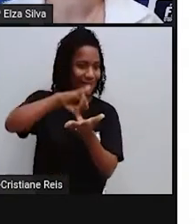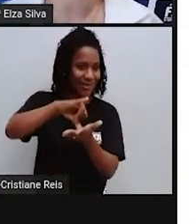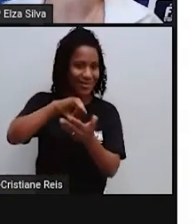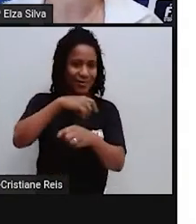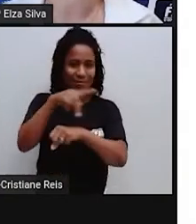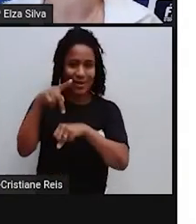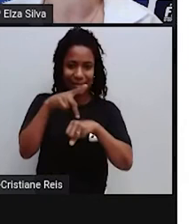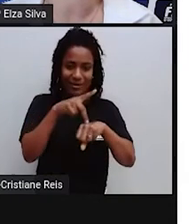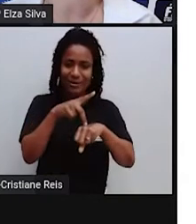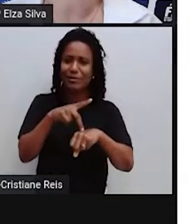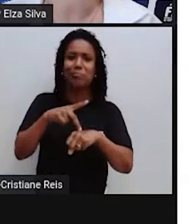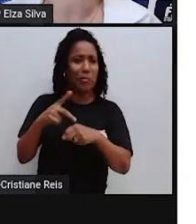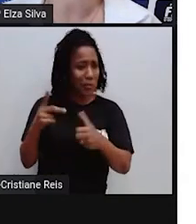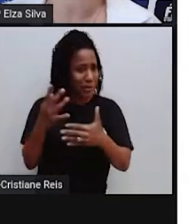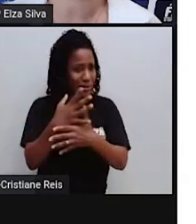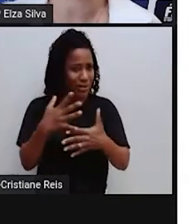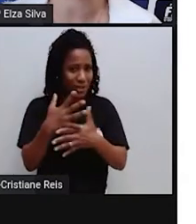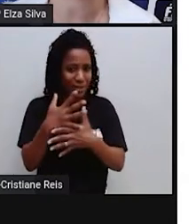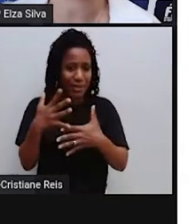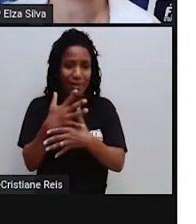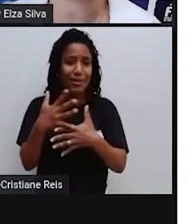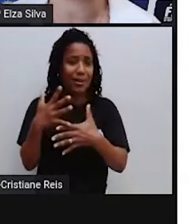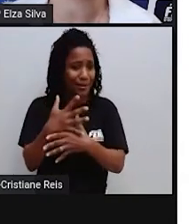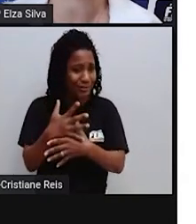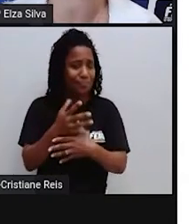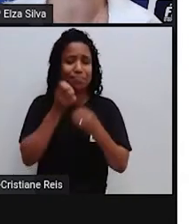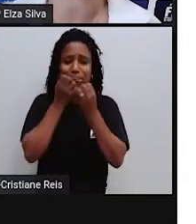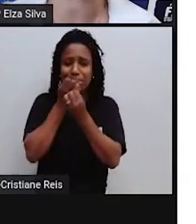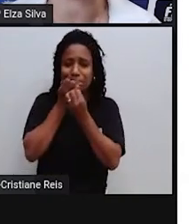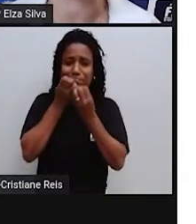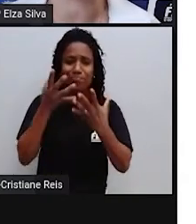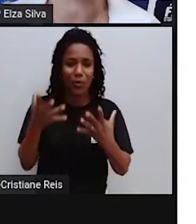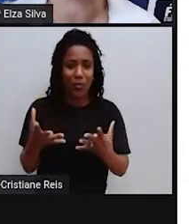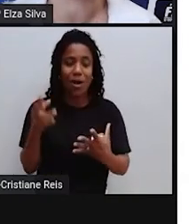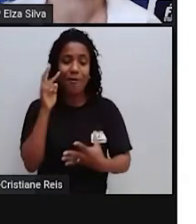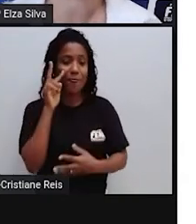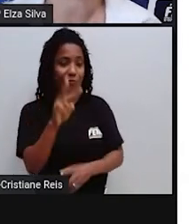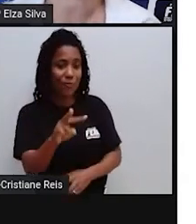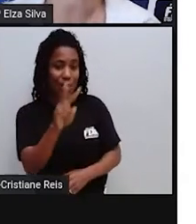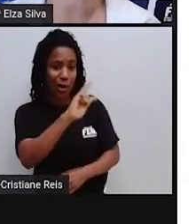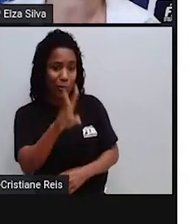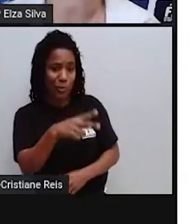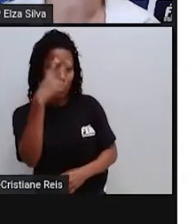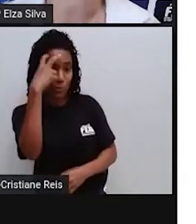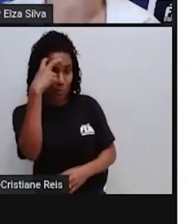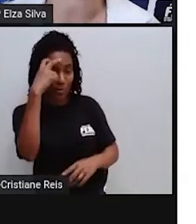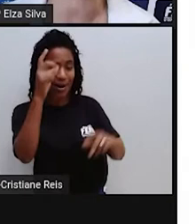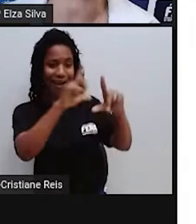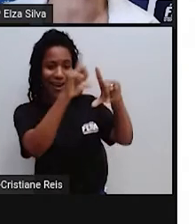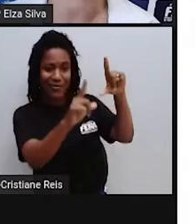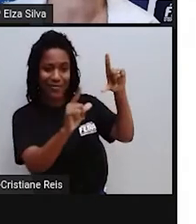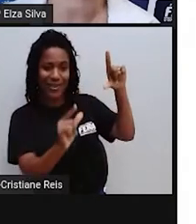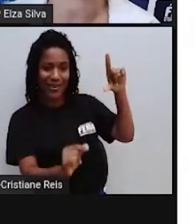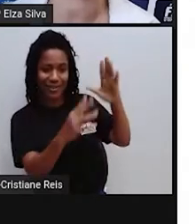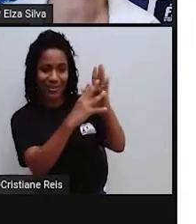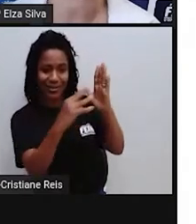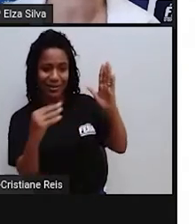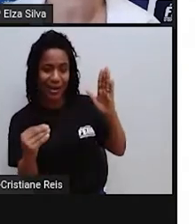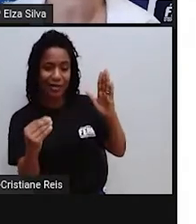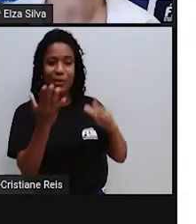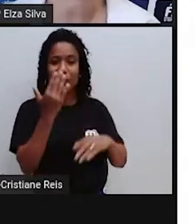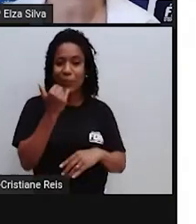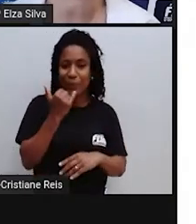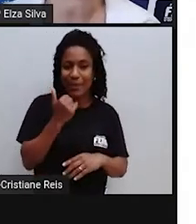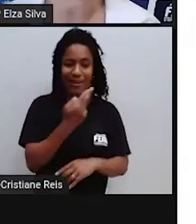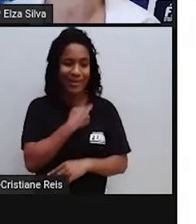Em Salvador Podemos ver A influência africana Em todos os lugares Então ela ressalta A comida A música